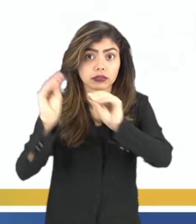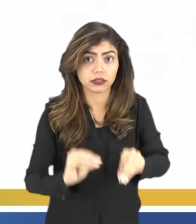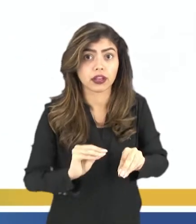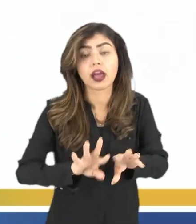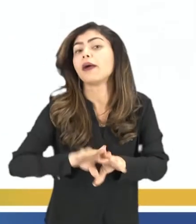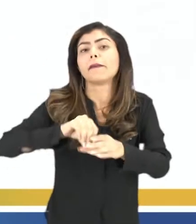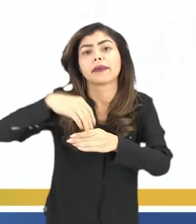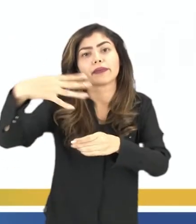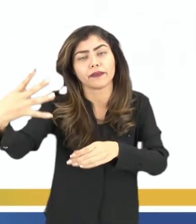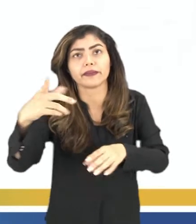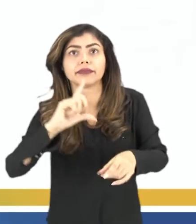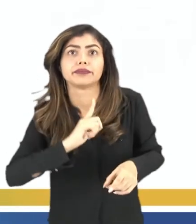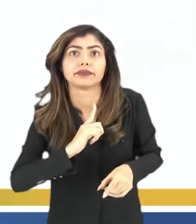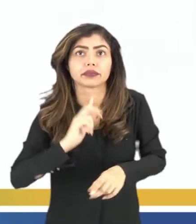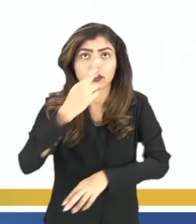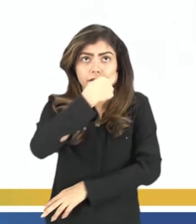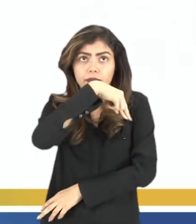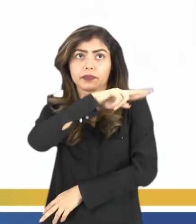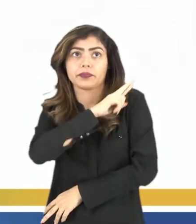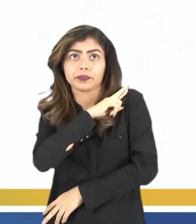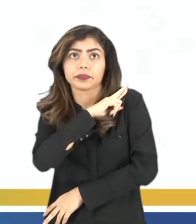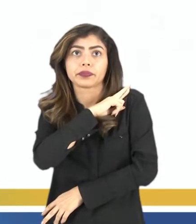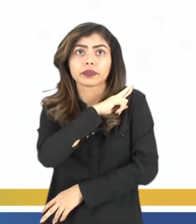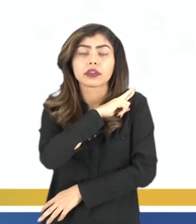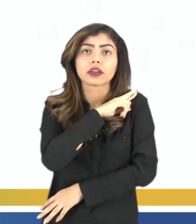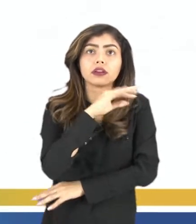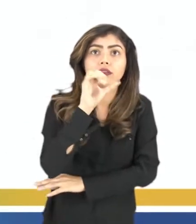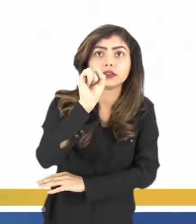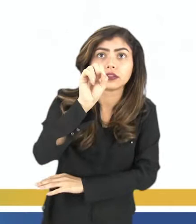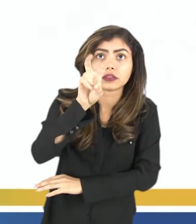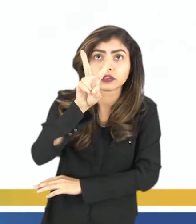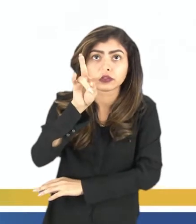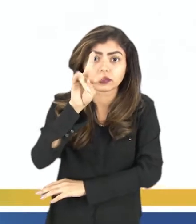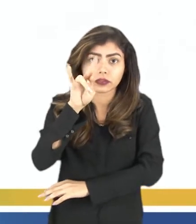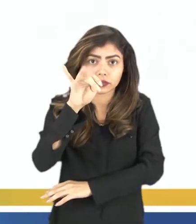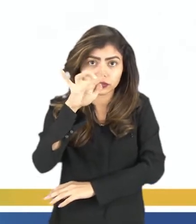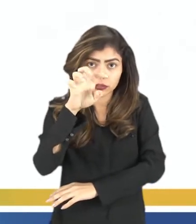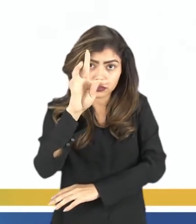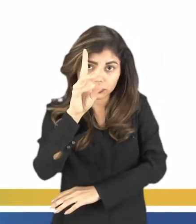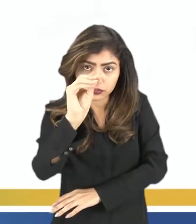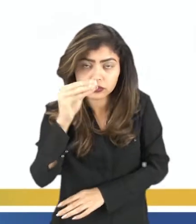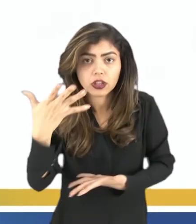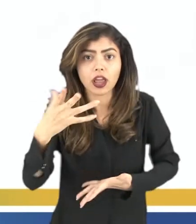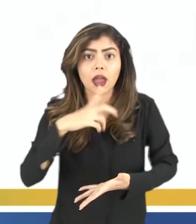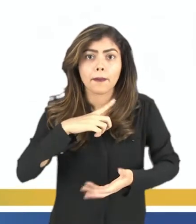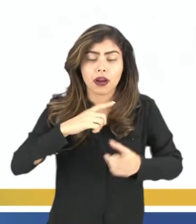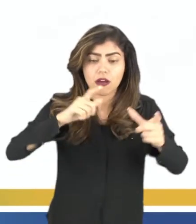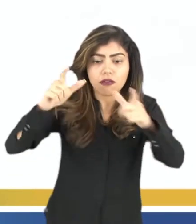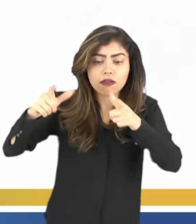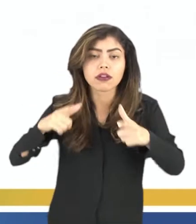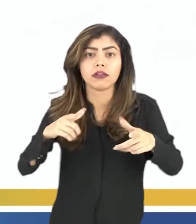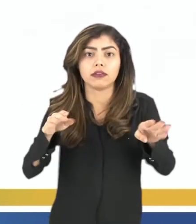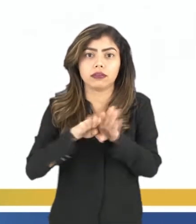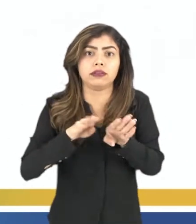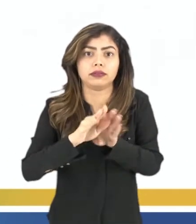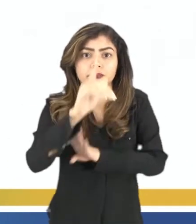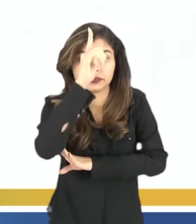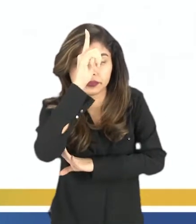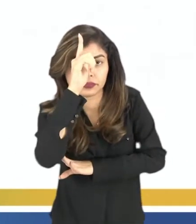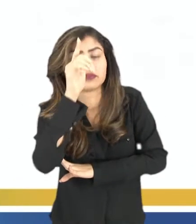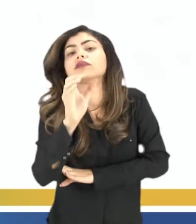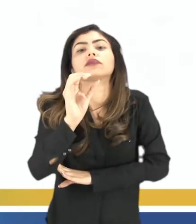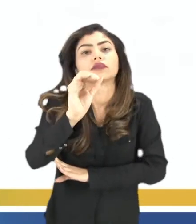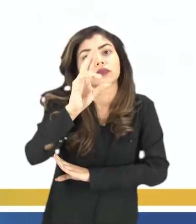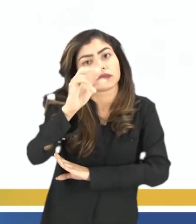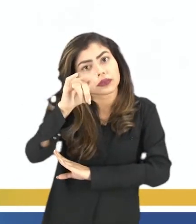Oriental, aí sobre responsabilidade dos soviéticos, né? Para a área, então, da Alemanha Ocidental,